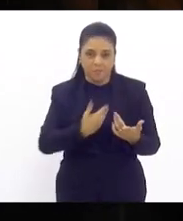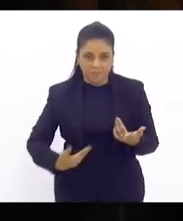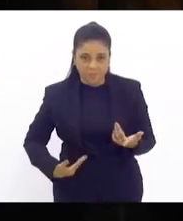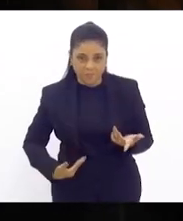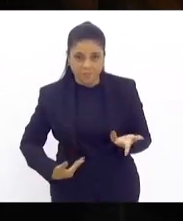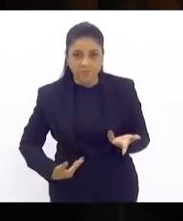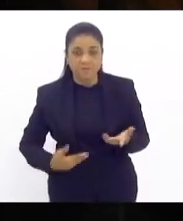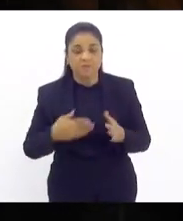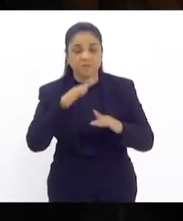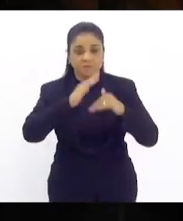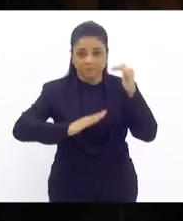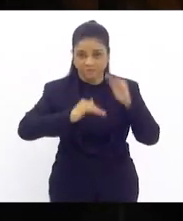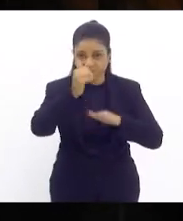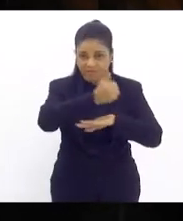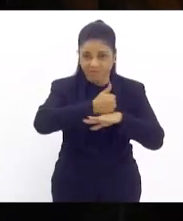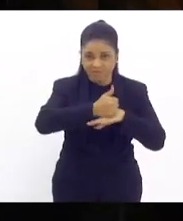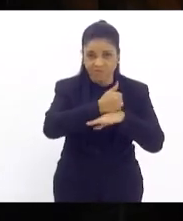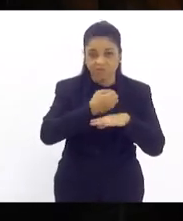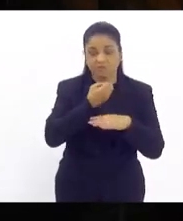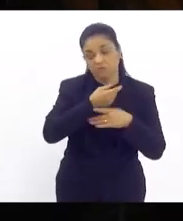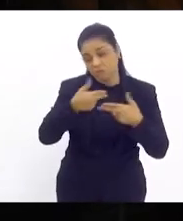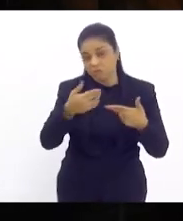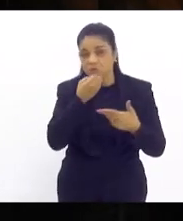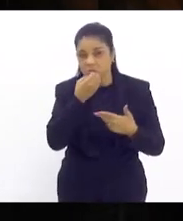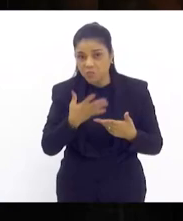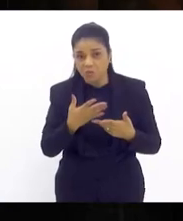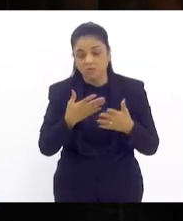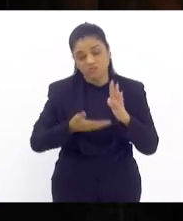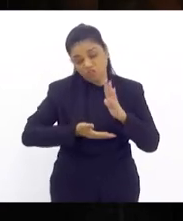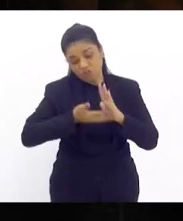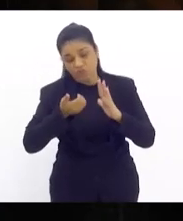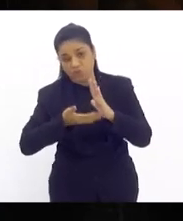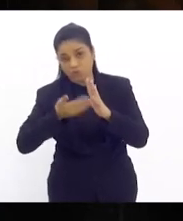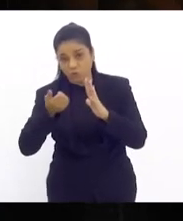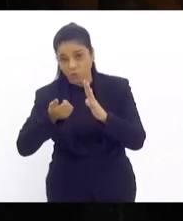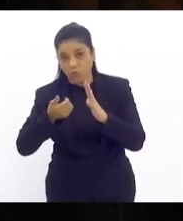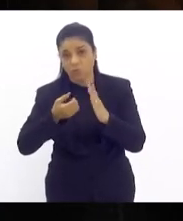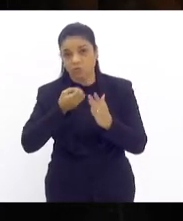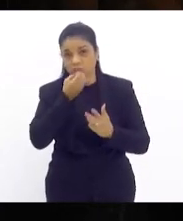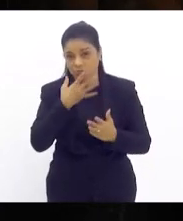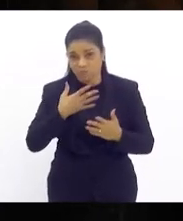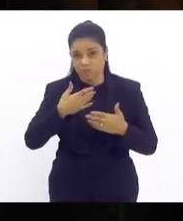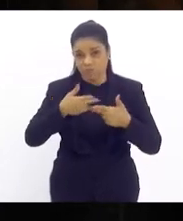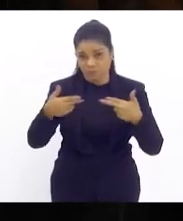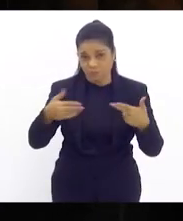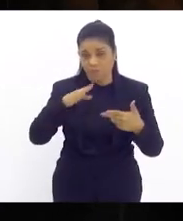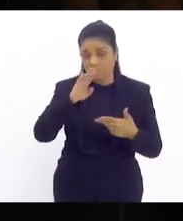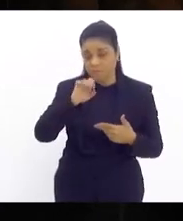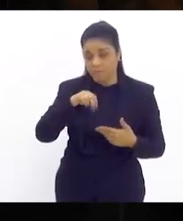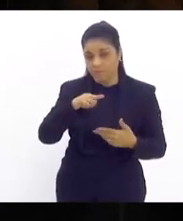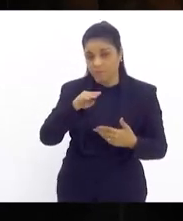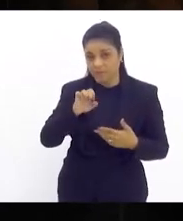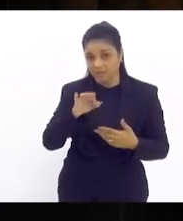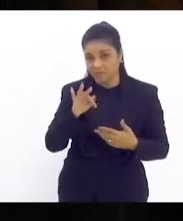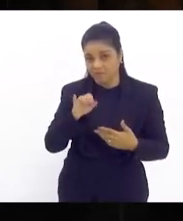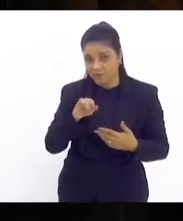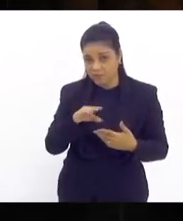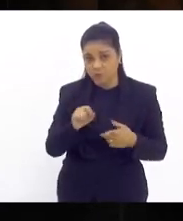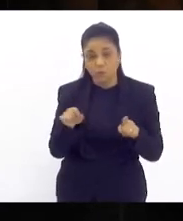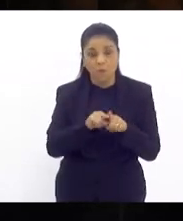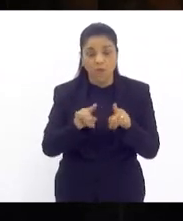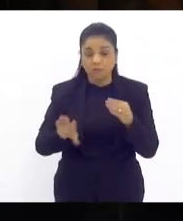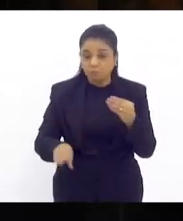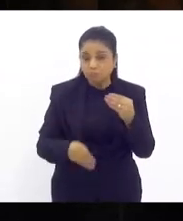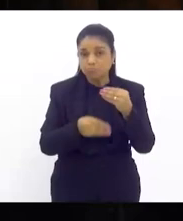ali a gente viu a retirada de benefícios mas a gente não viu a reposição por exemplo de